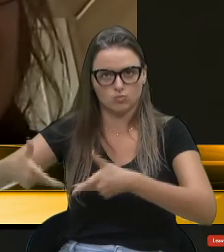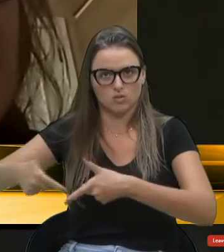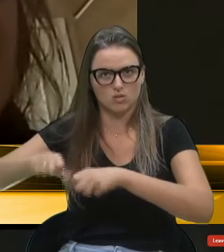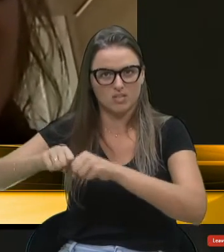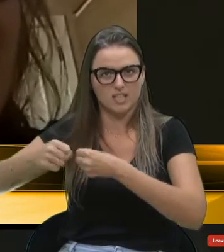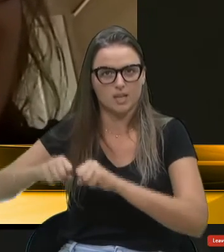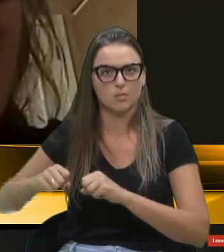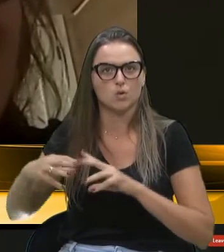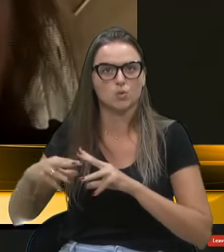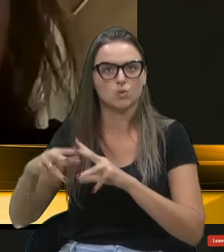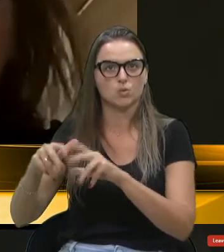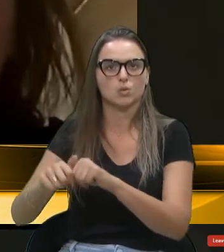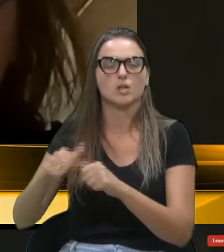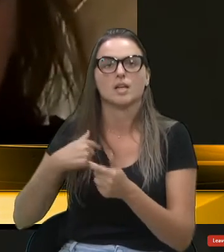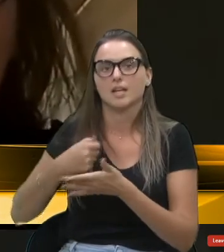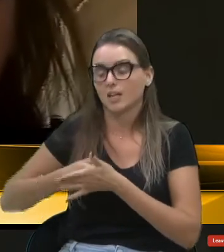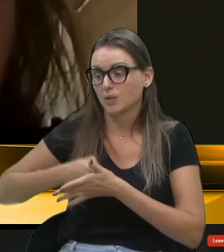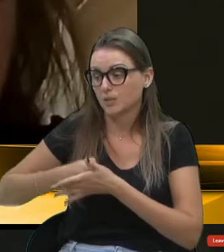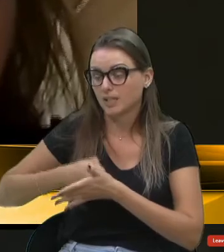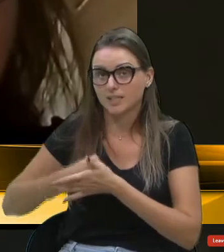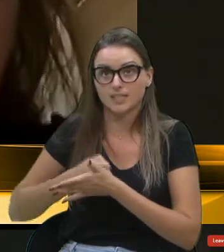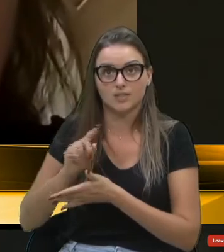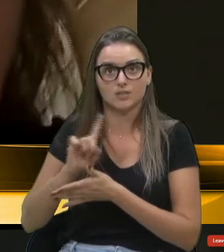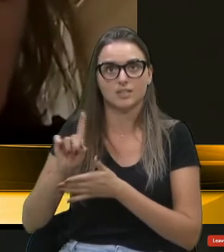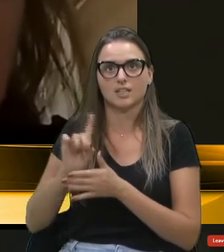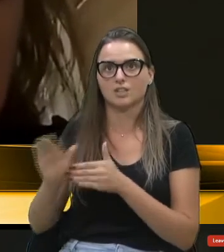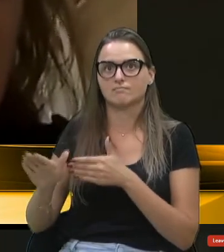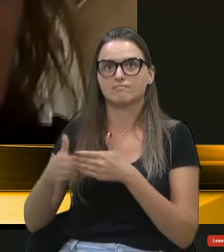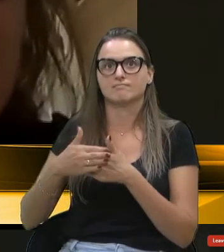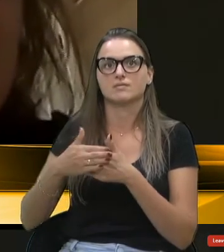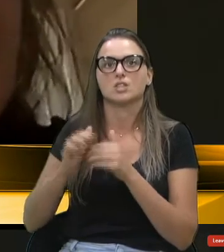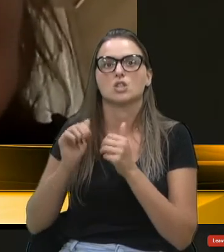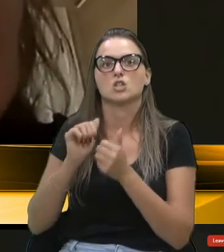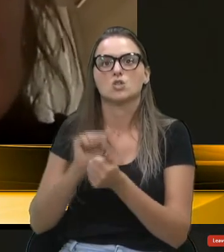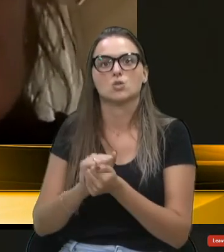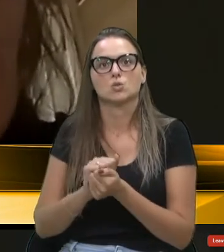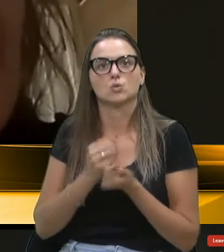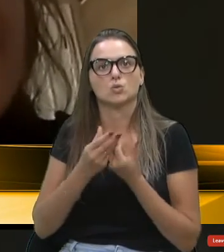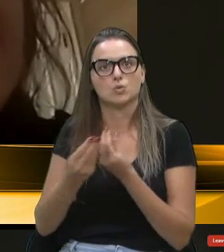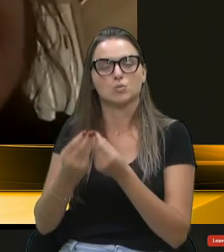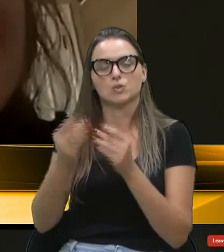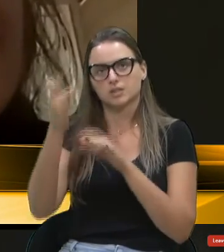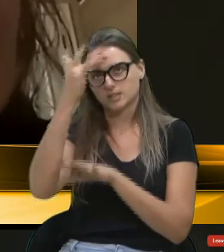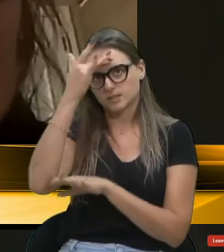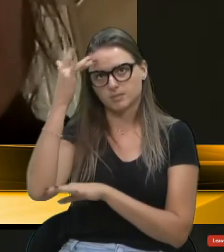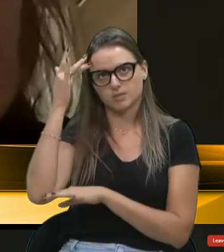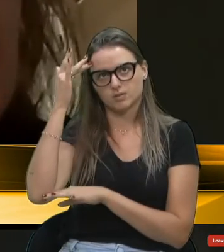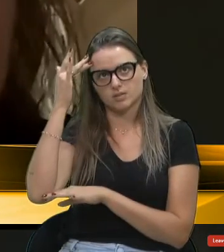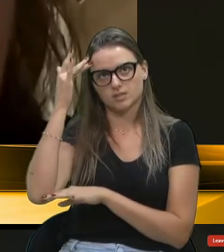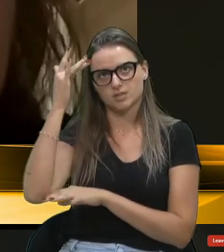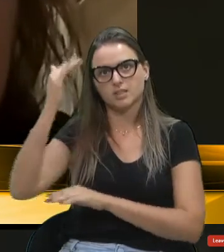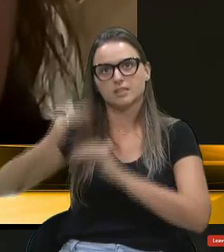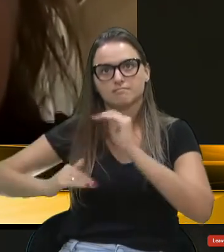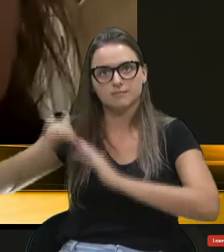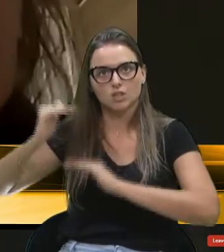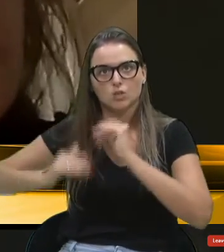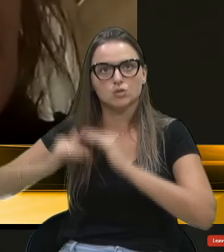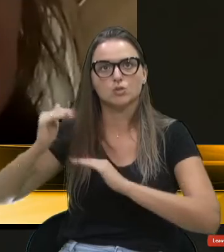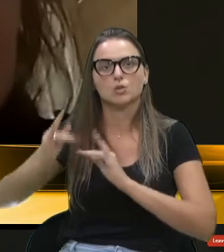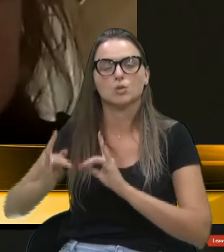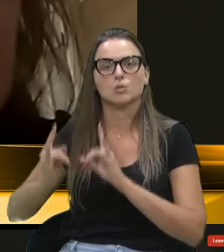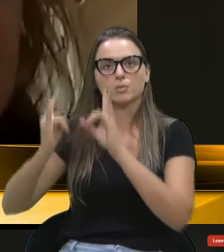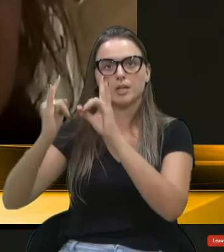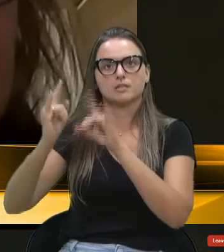tentando que não ocorresse a demolição, junto com muitos moradores, os quais construíram aquele prédio,